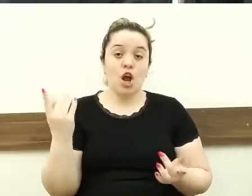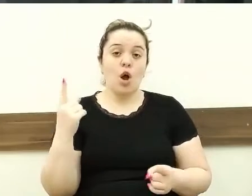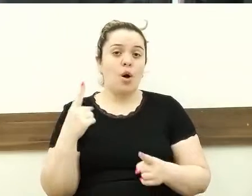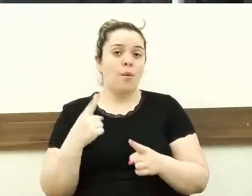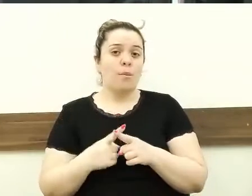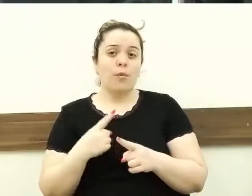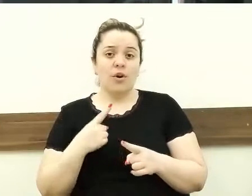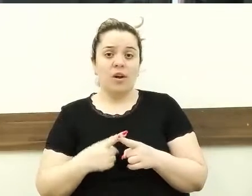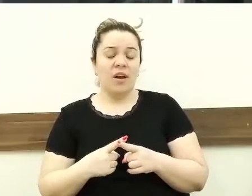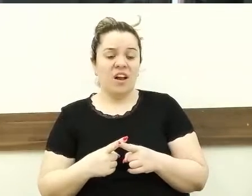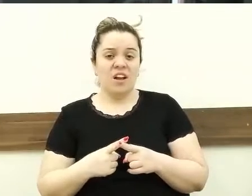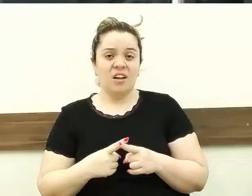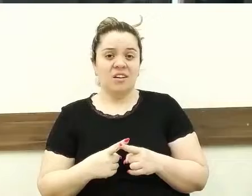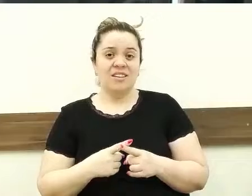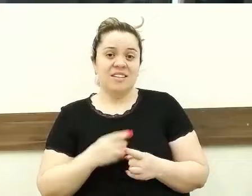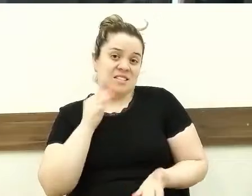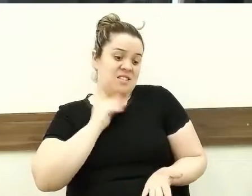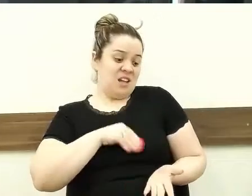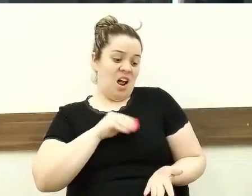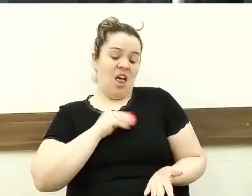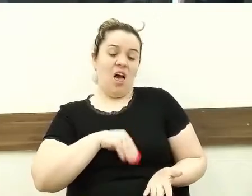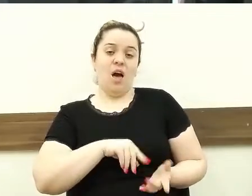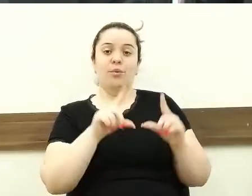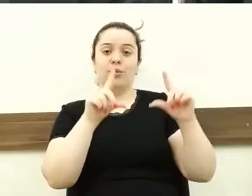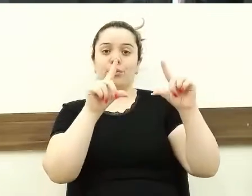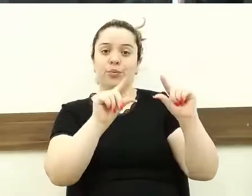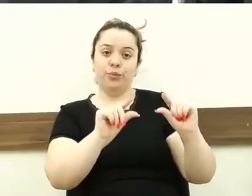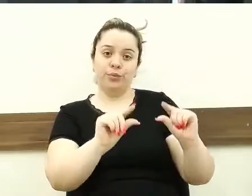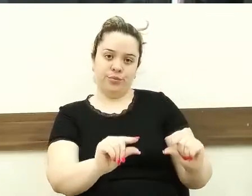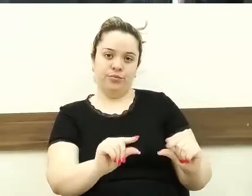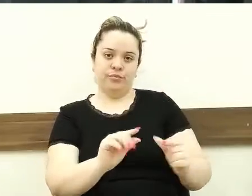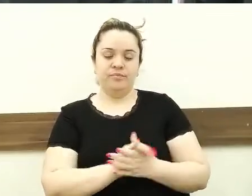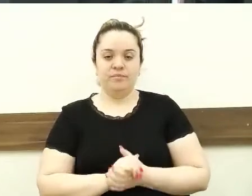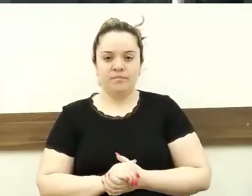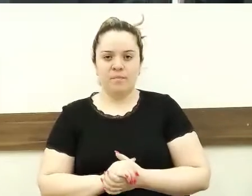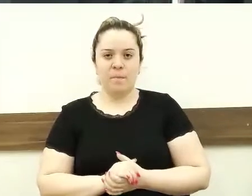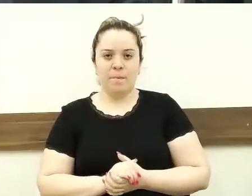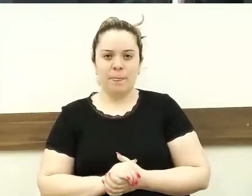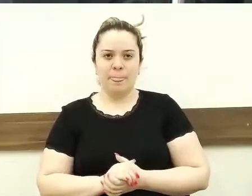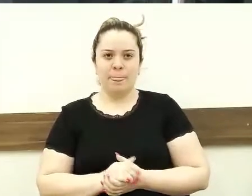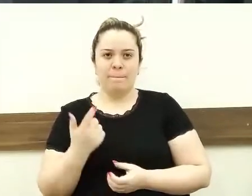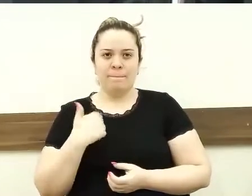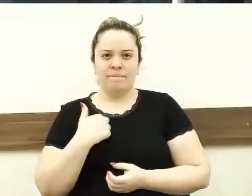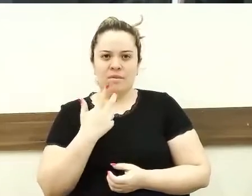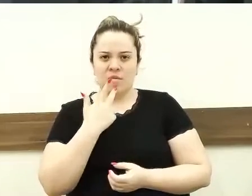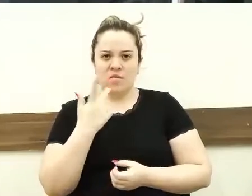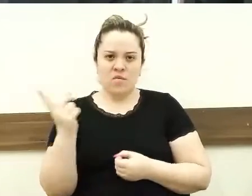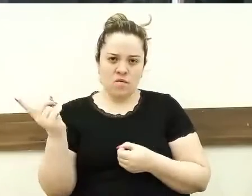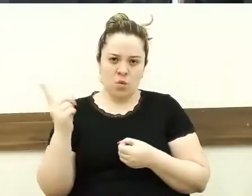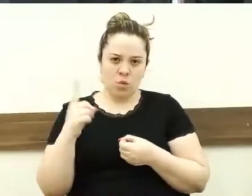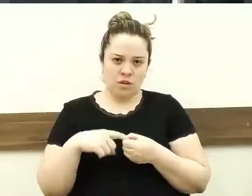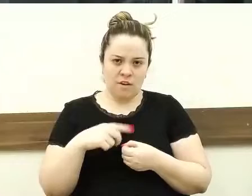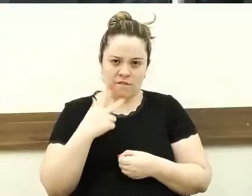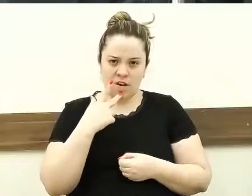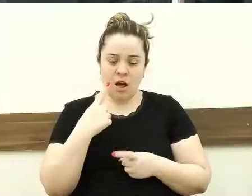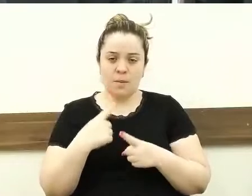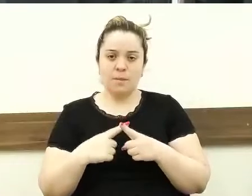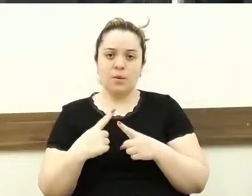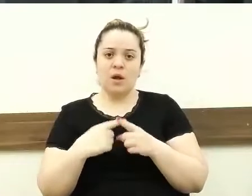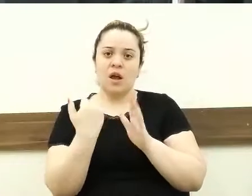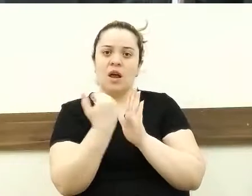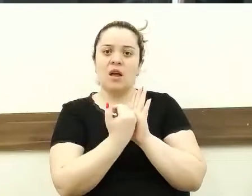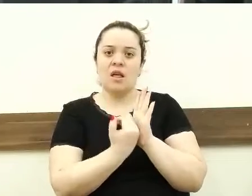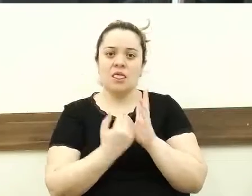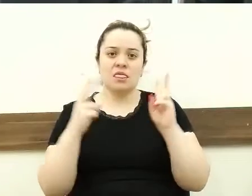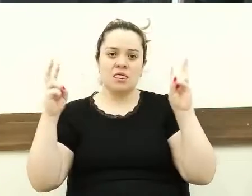do seu salário. Eu vou voltar a falar sobre isso, que estamos em pauta, esse projeto está aqui, para alertar o